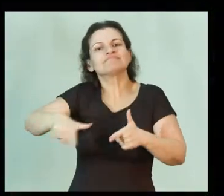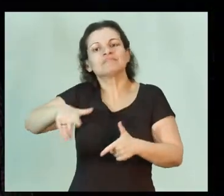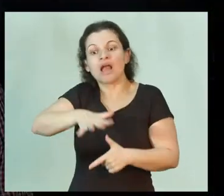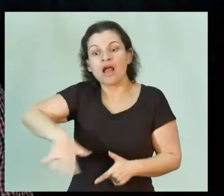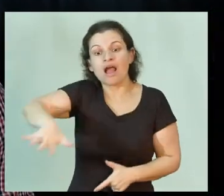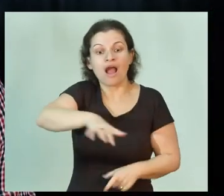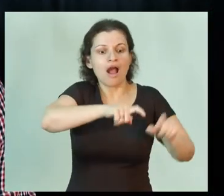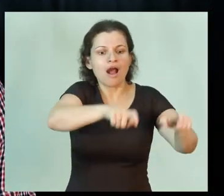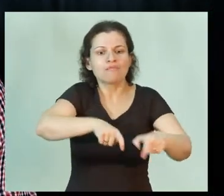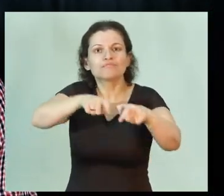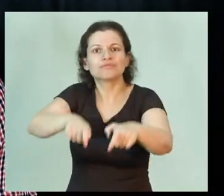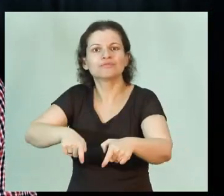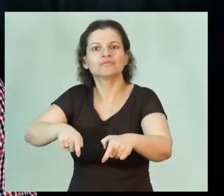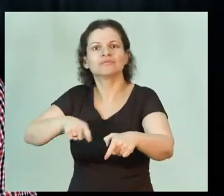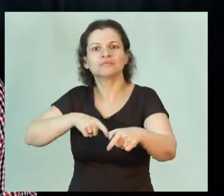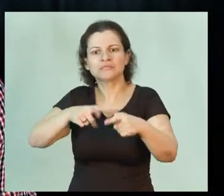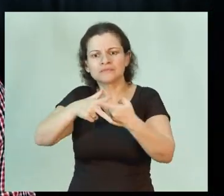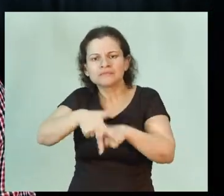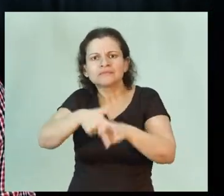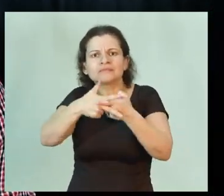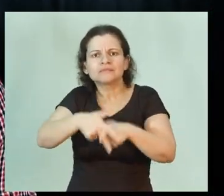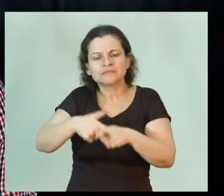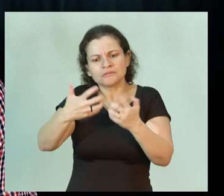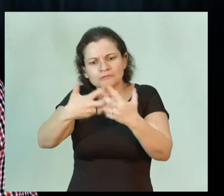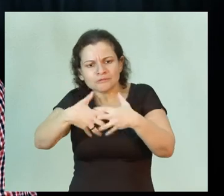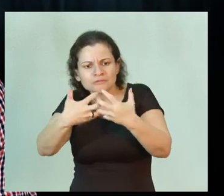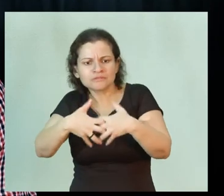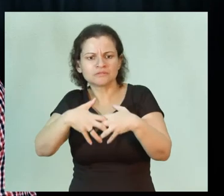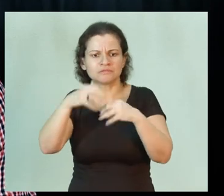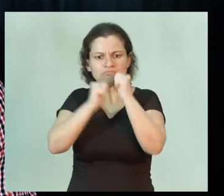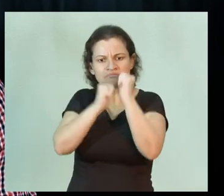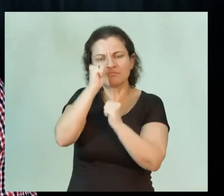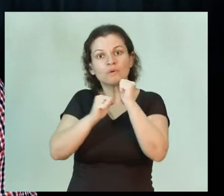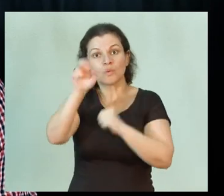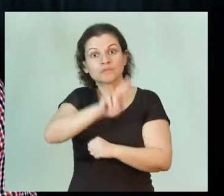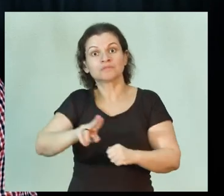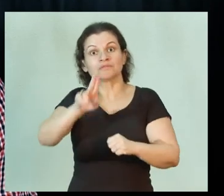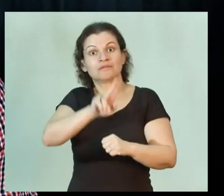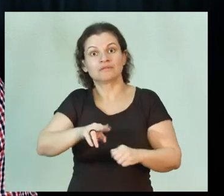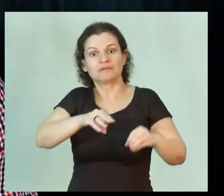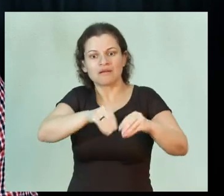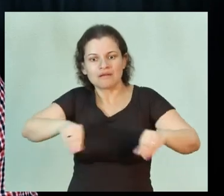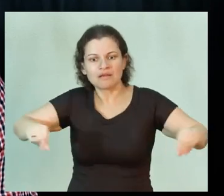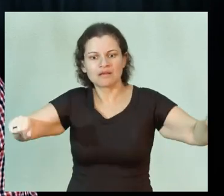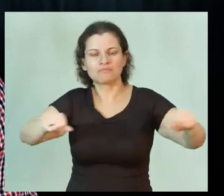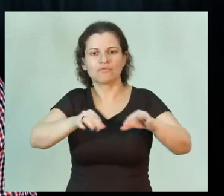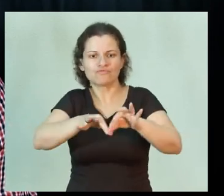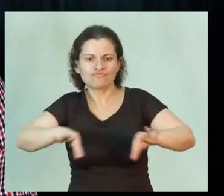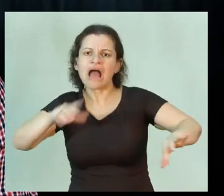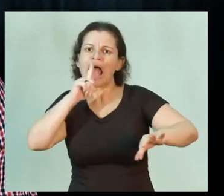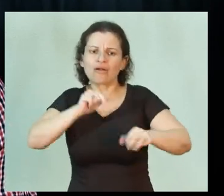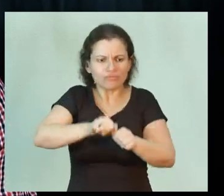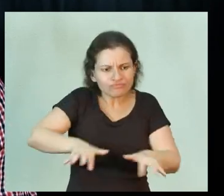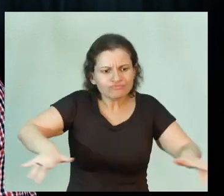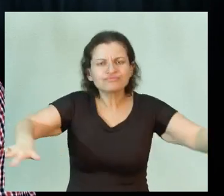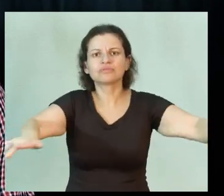ser utilizadas no campo, sistemas de irrigação, sistemas que melhoram a qualidade do solo